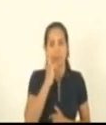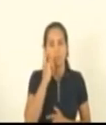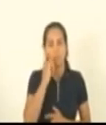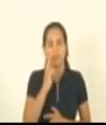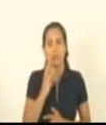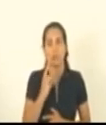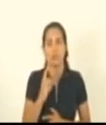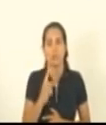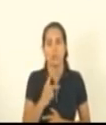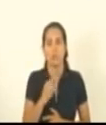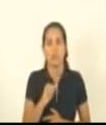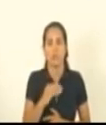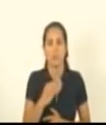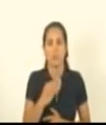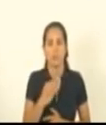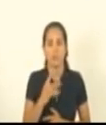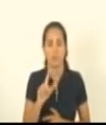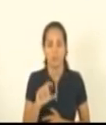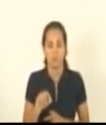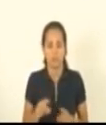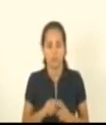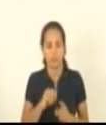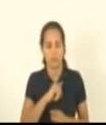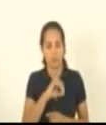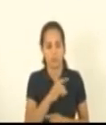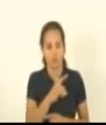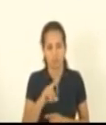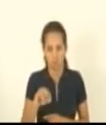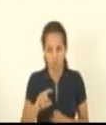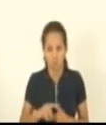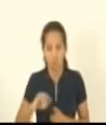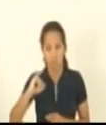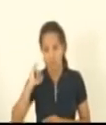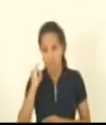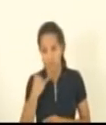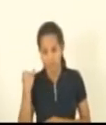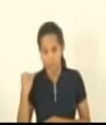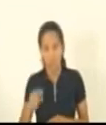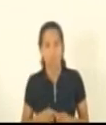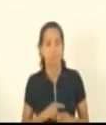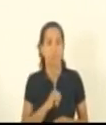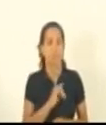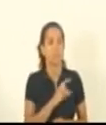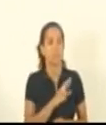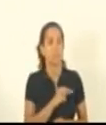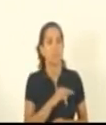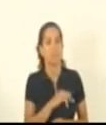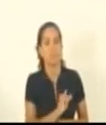Muribeca, deputado João Cose, deputado Janete de Sá, deputado Irini Lopes.